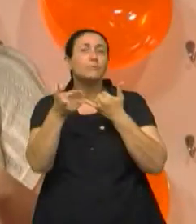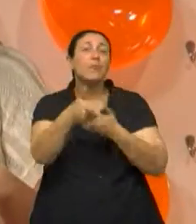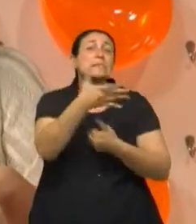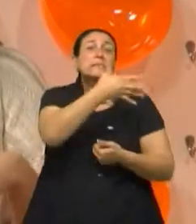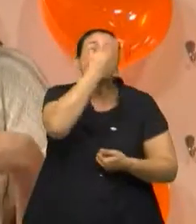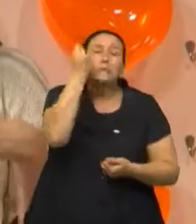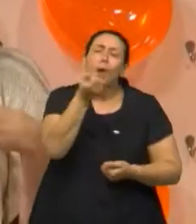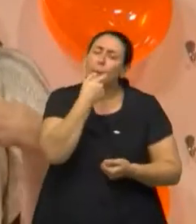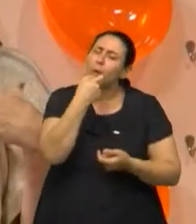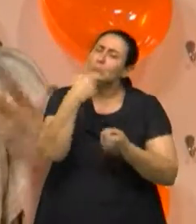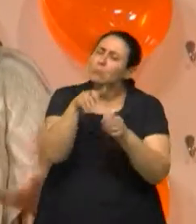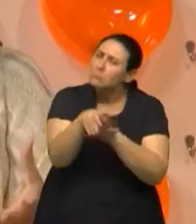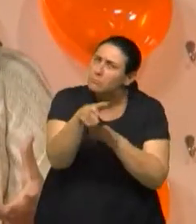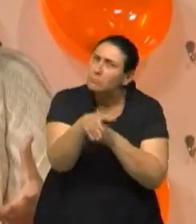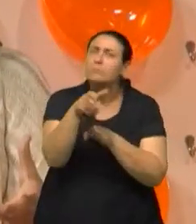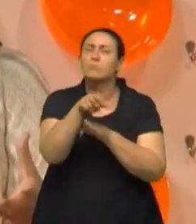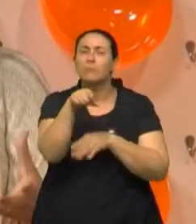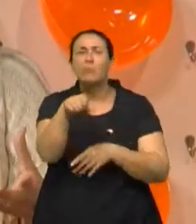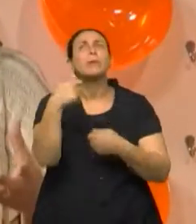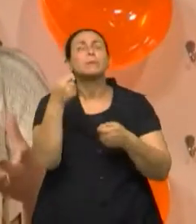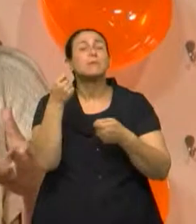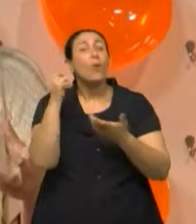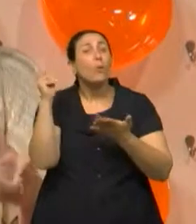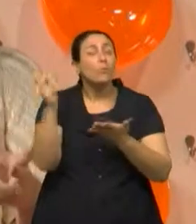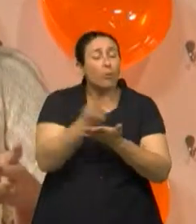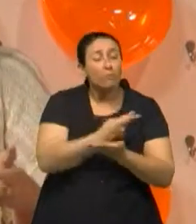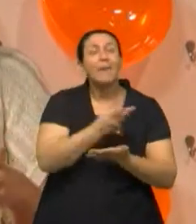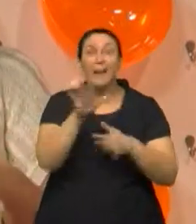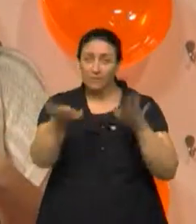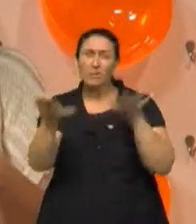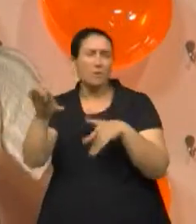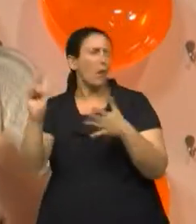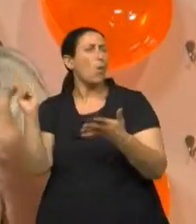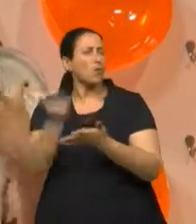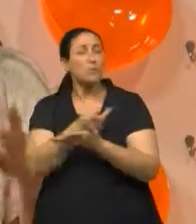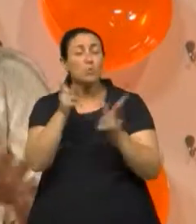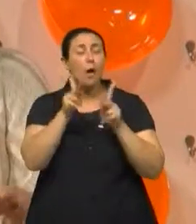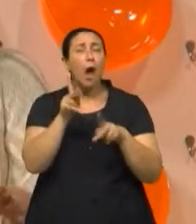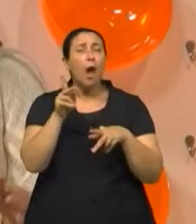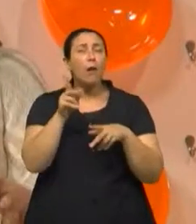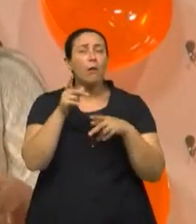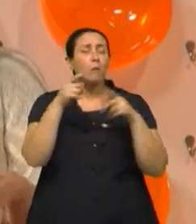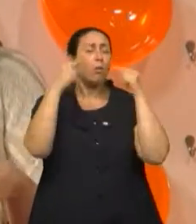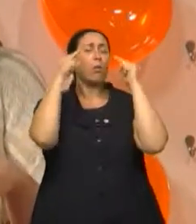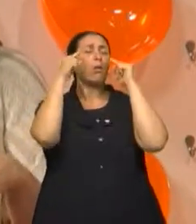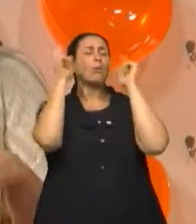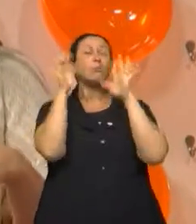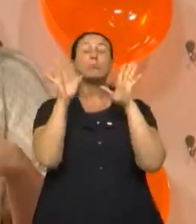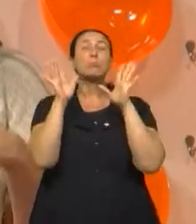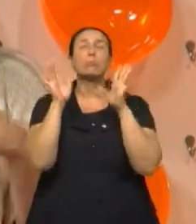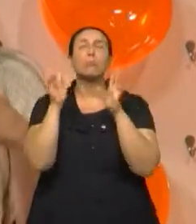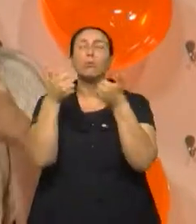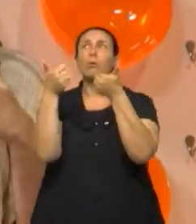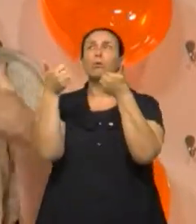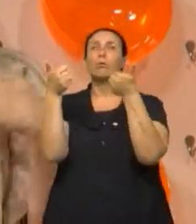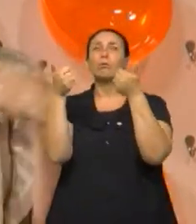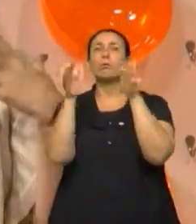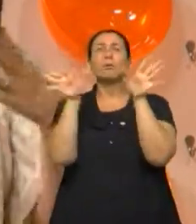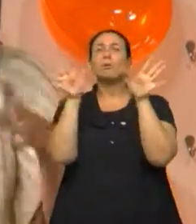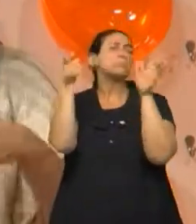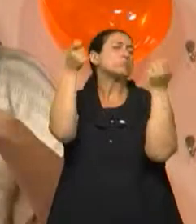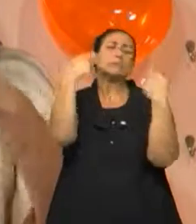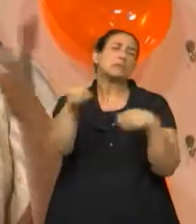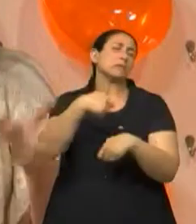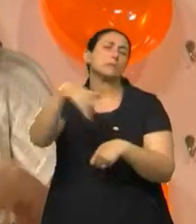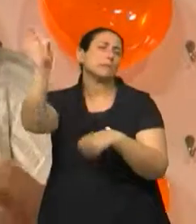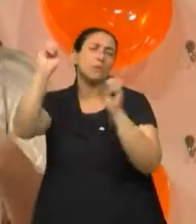tomar seu remédio, tem uma crise breve, às vezes até se recupera rapidamente e não precisa ir